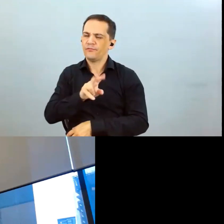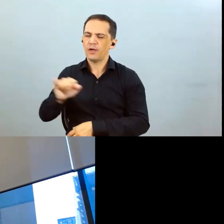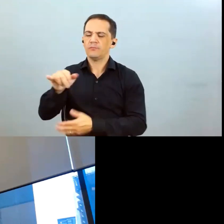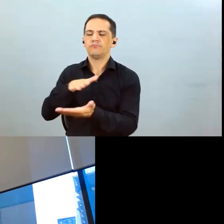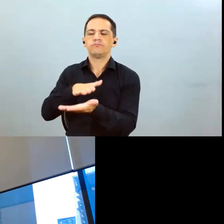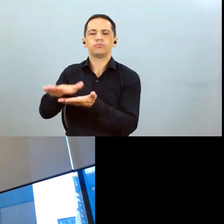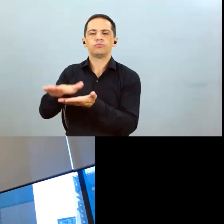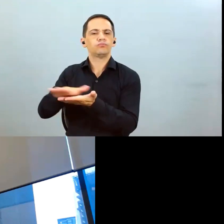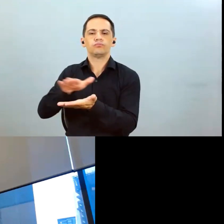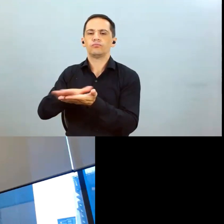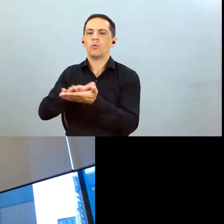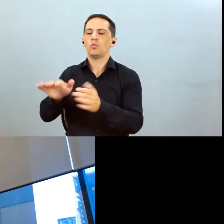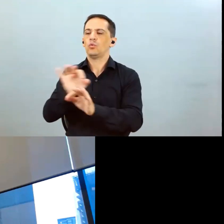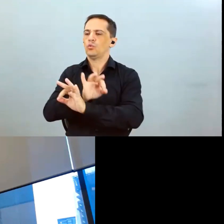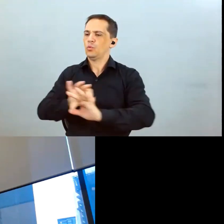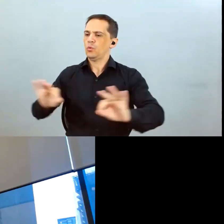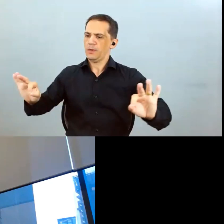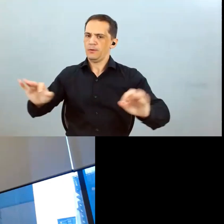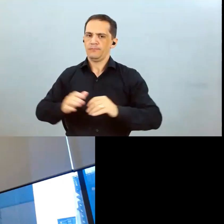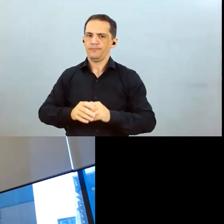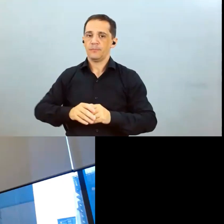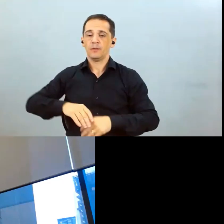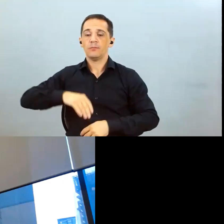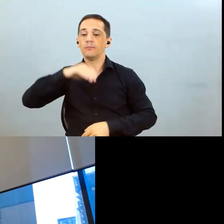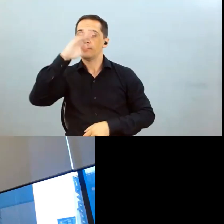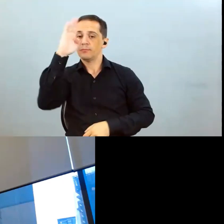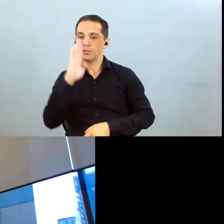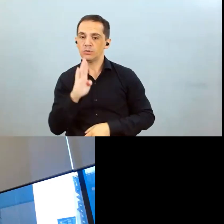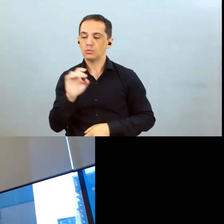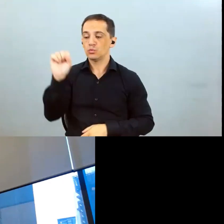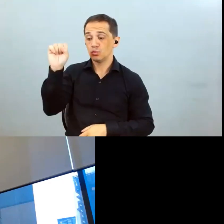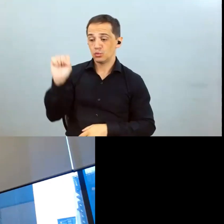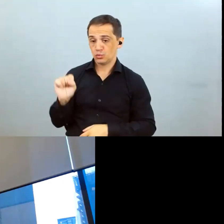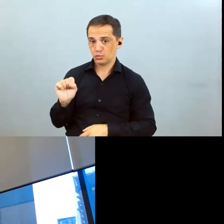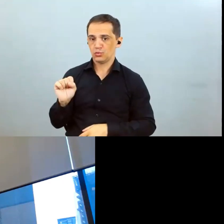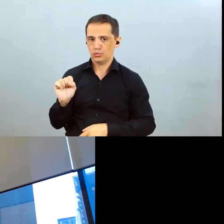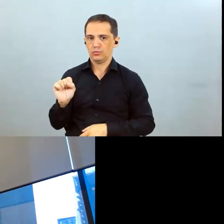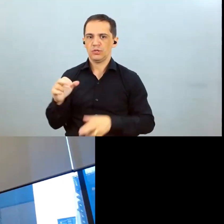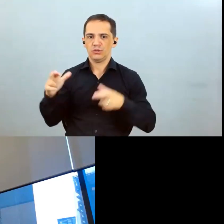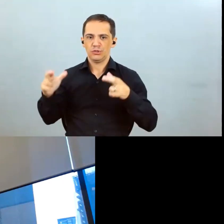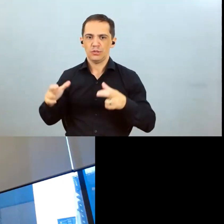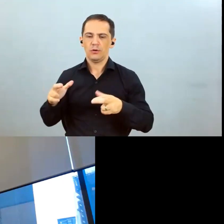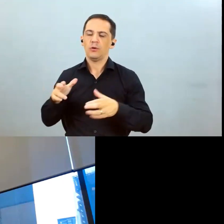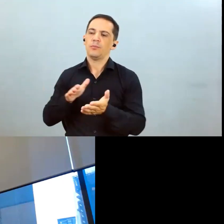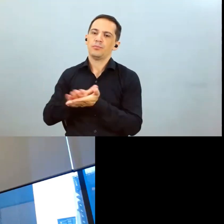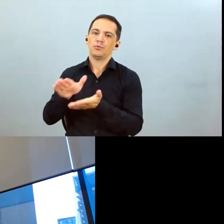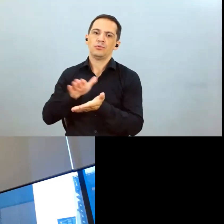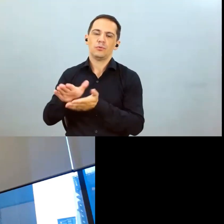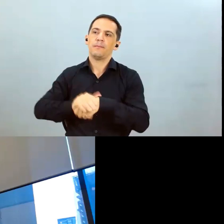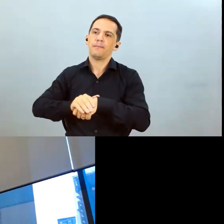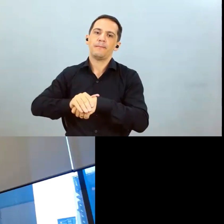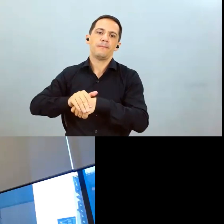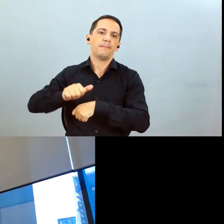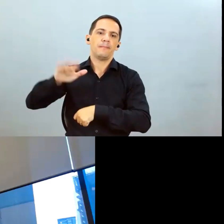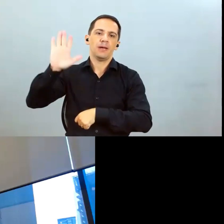no ano de EUNIN obviamente pensando em Brasil a região sul produz mais a Argentina produz mais normalmente qual